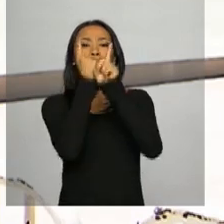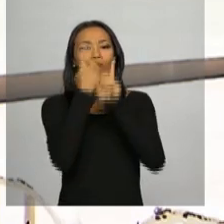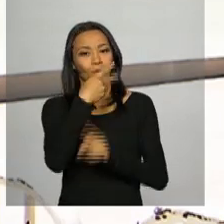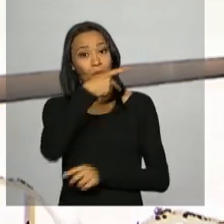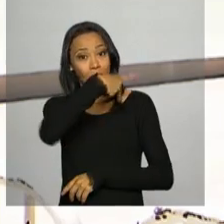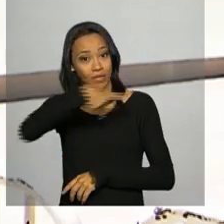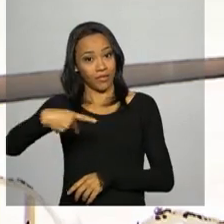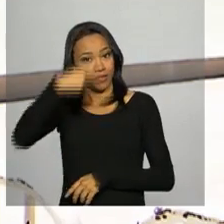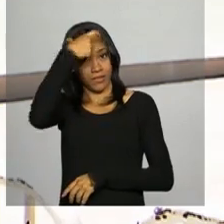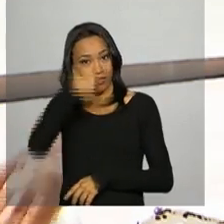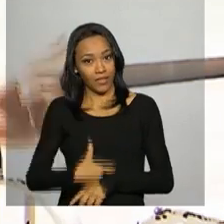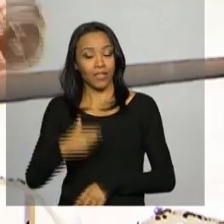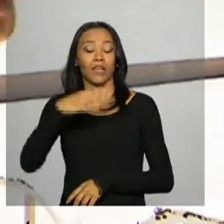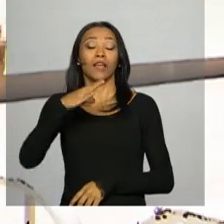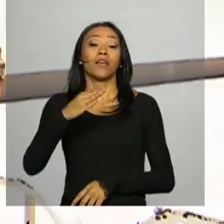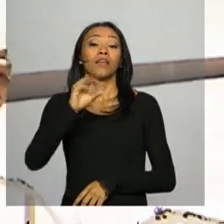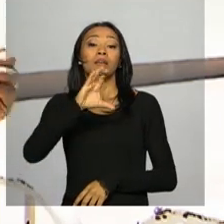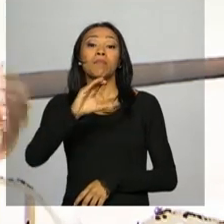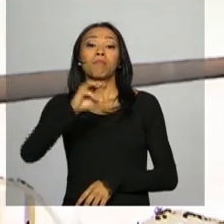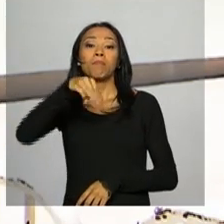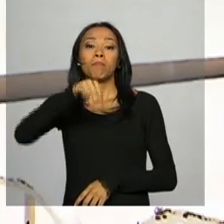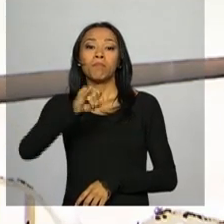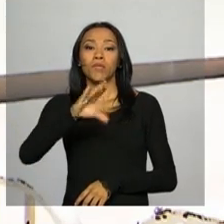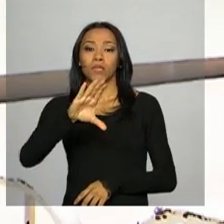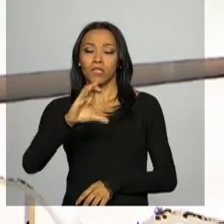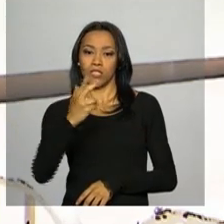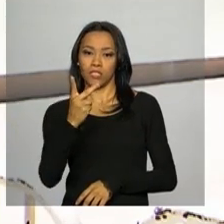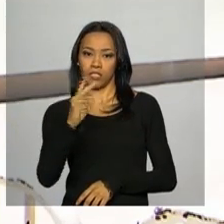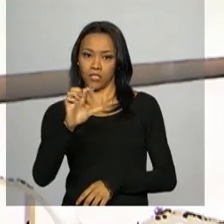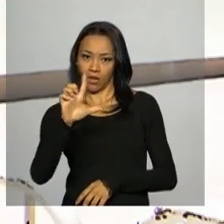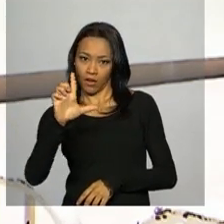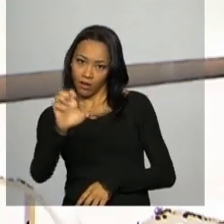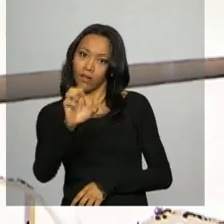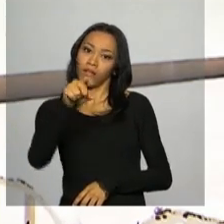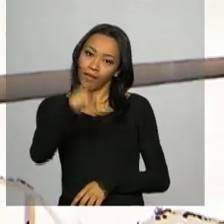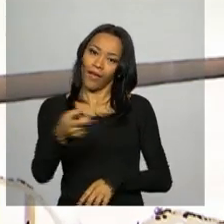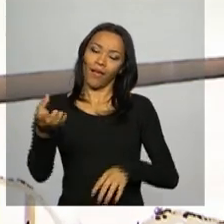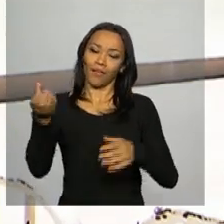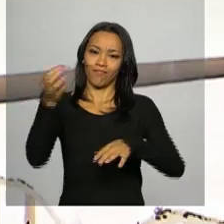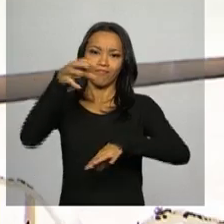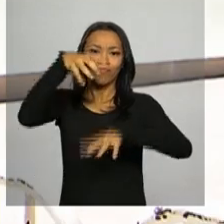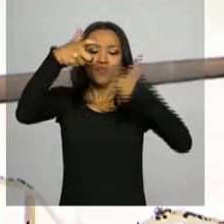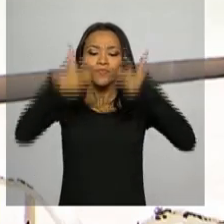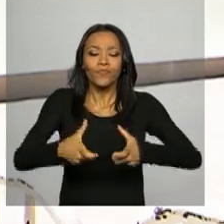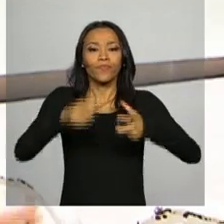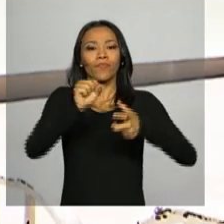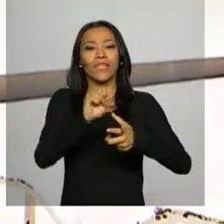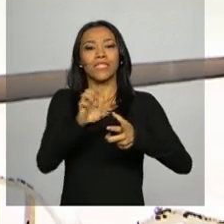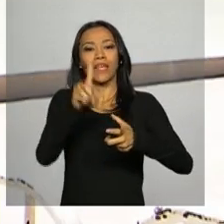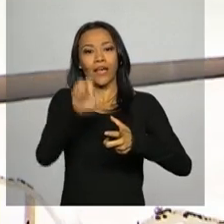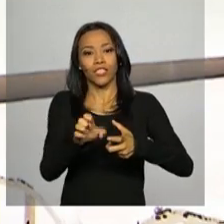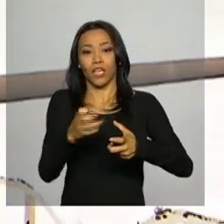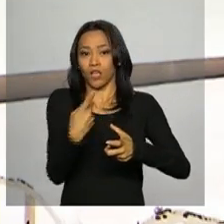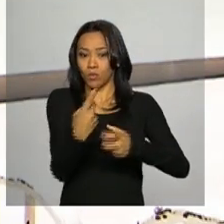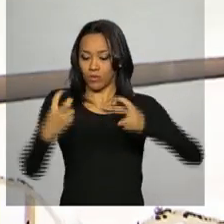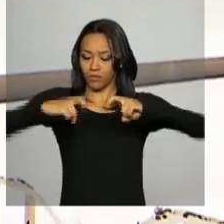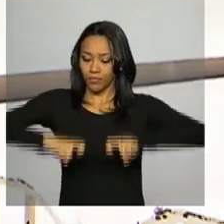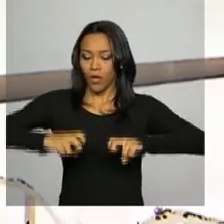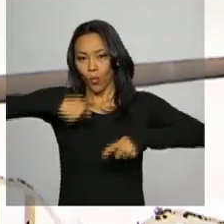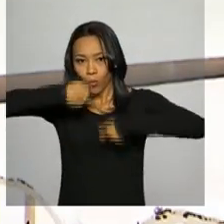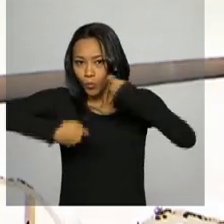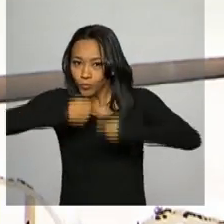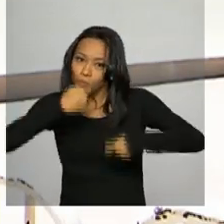presidenta chilena, Michelle Bachelet, aqui em La Moneda, que é a sede do governo chileno. As duas presidentas almoçam juntas e